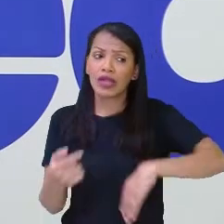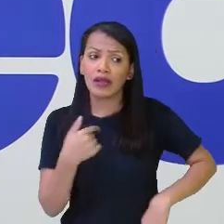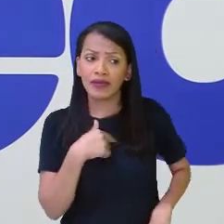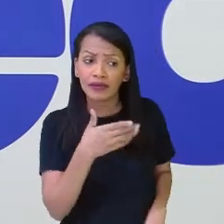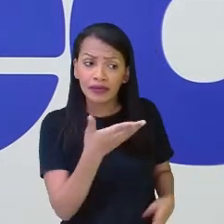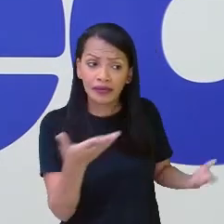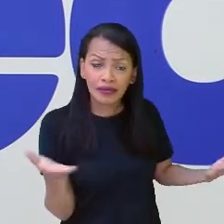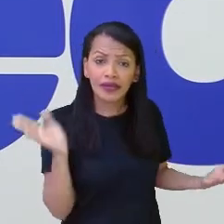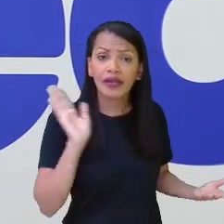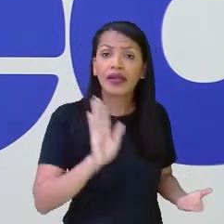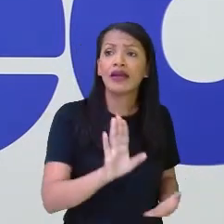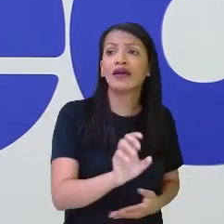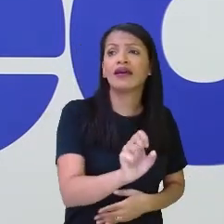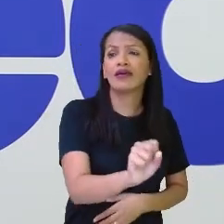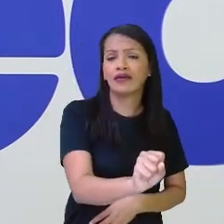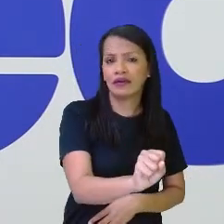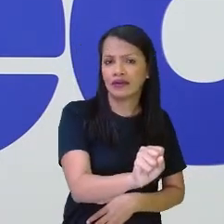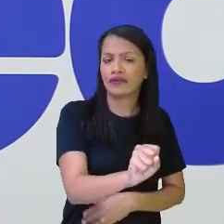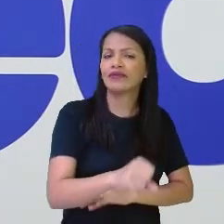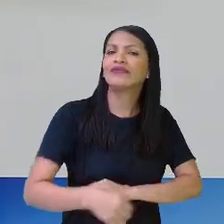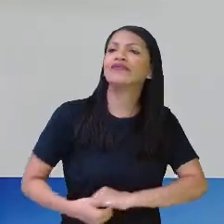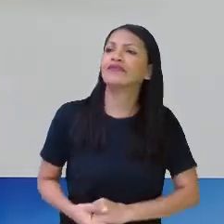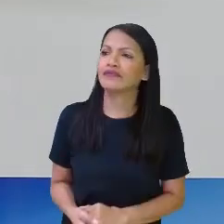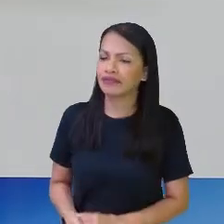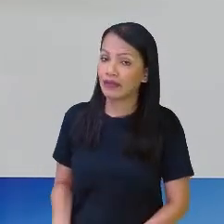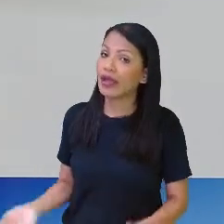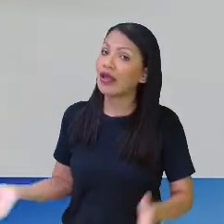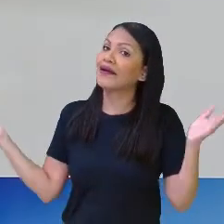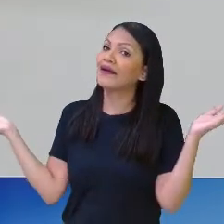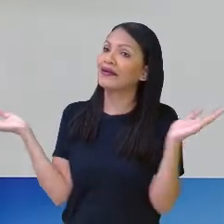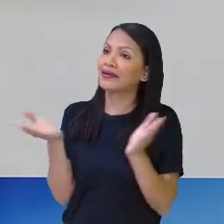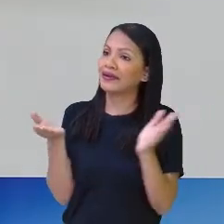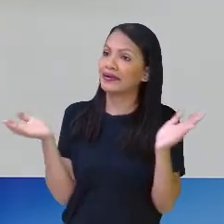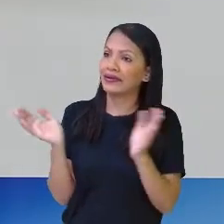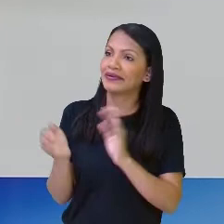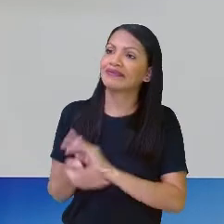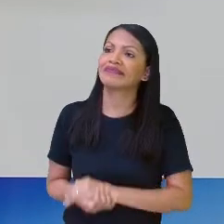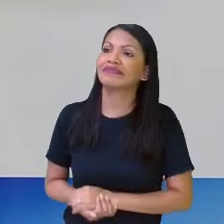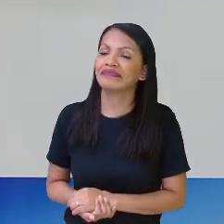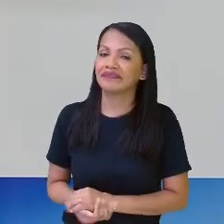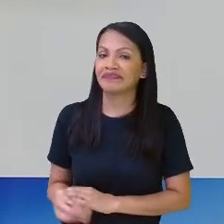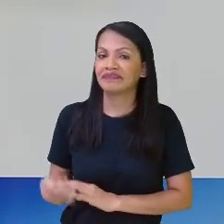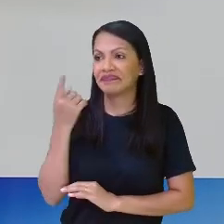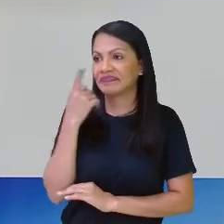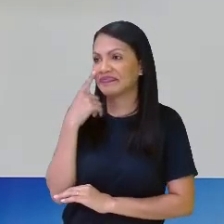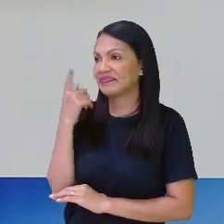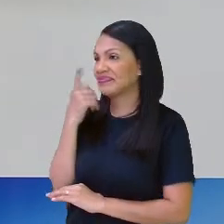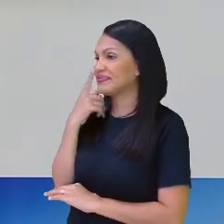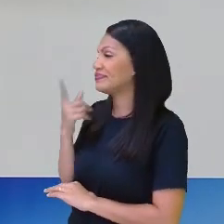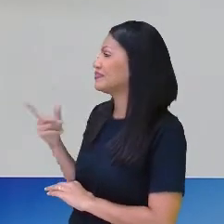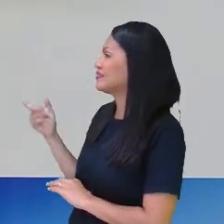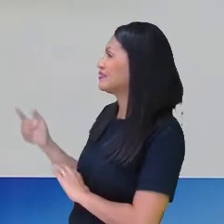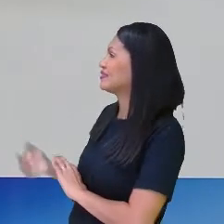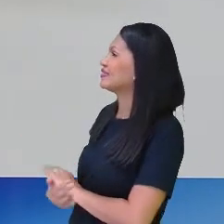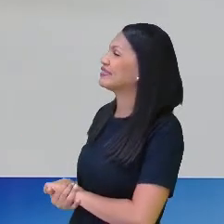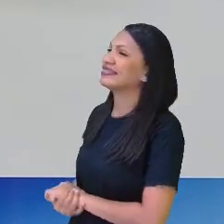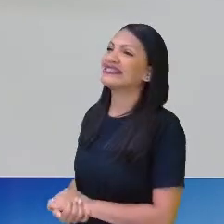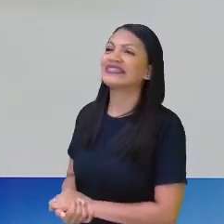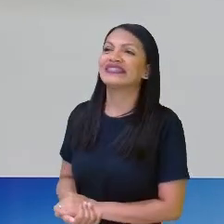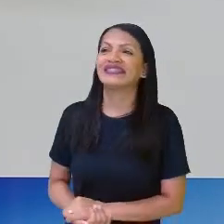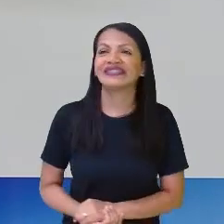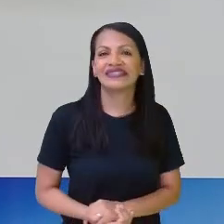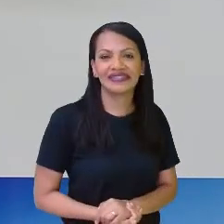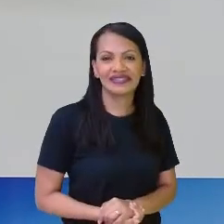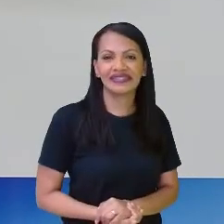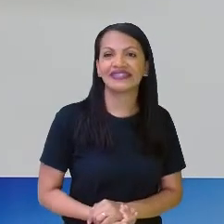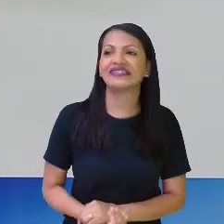falando. Ela disse que é 8. Ah, sim! Agora, né? Um quinto, eu olho aqui no meu conjunto, né? Um quinto é